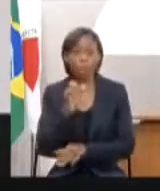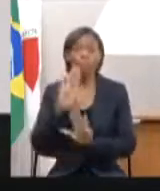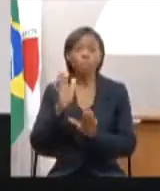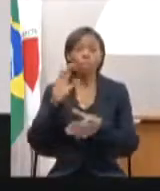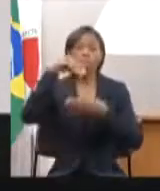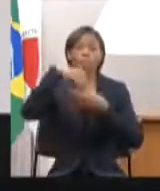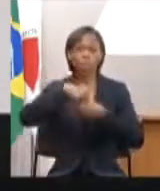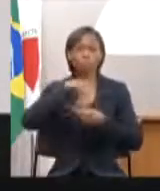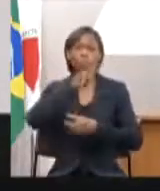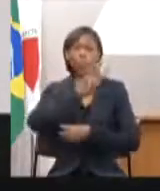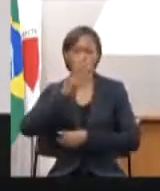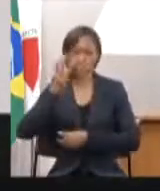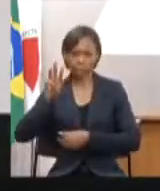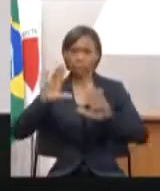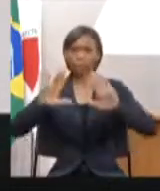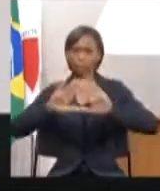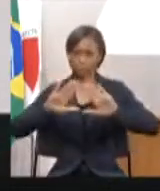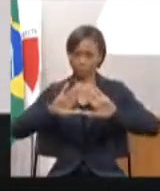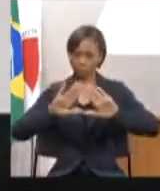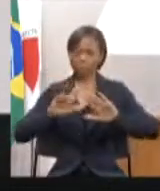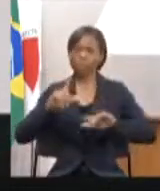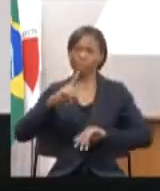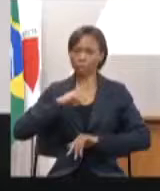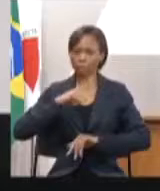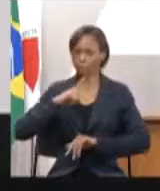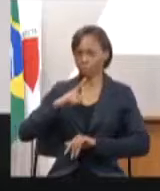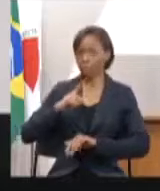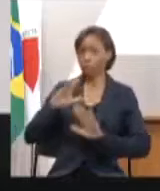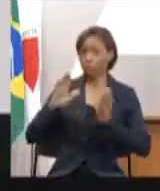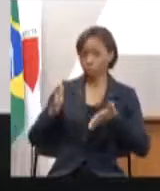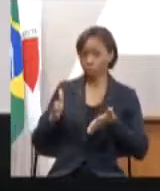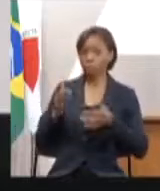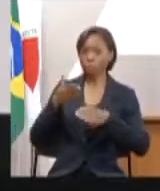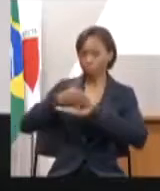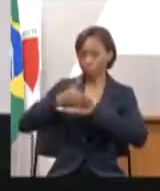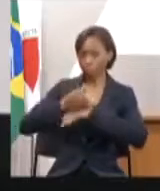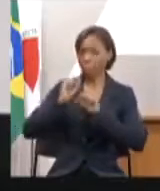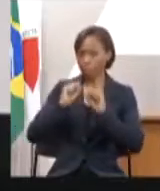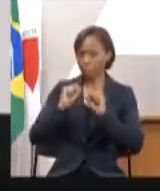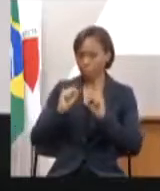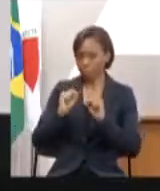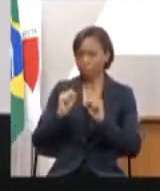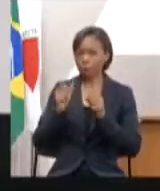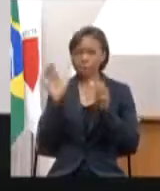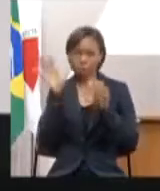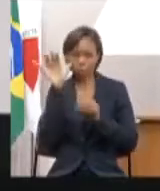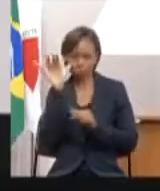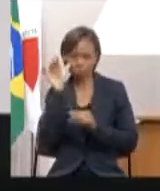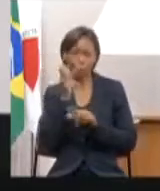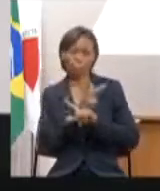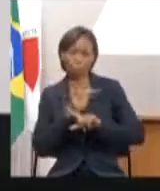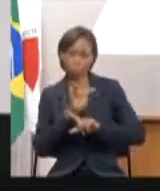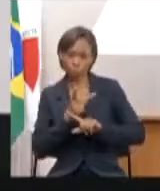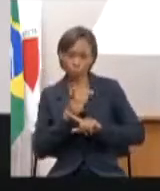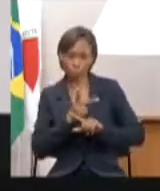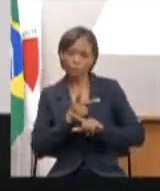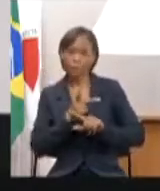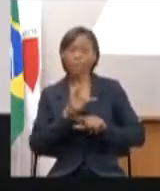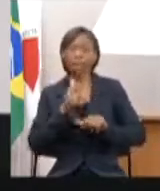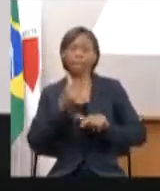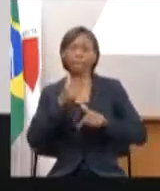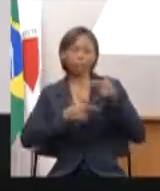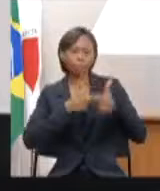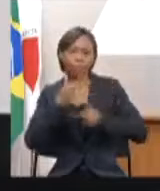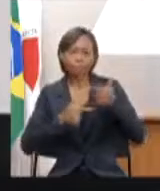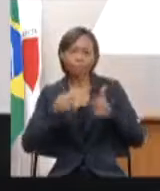Assembleia www.almg.gov.br você entra que procura atividade parlamentar vai